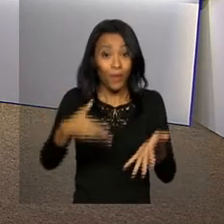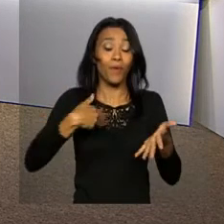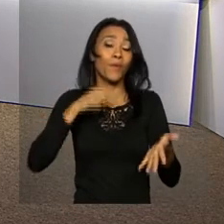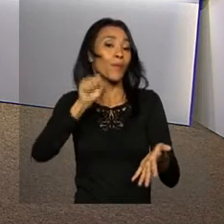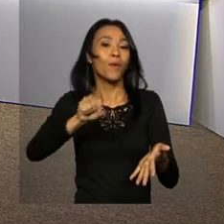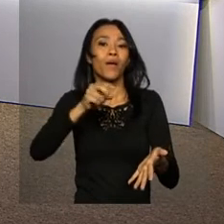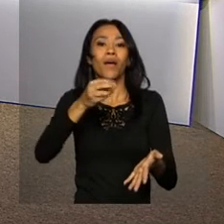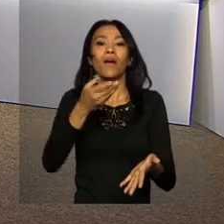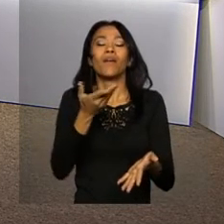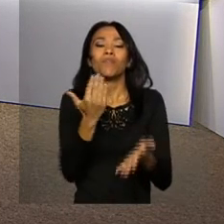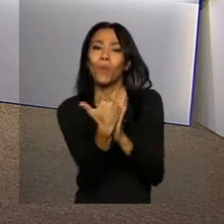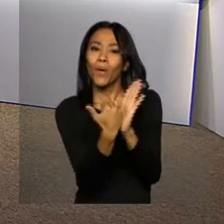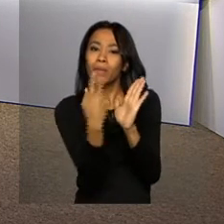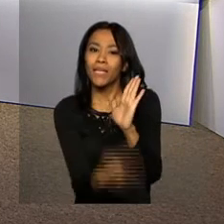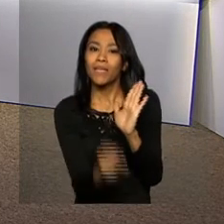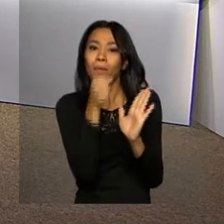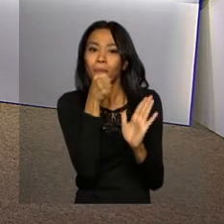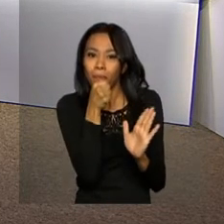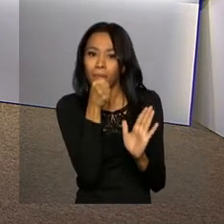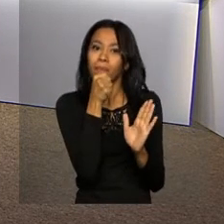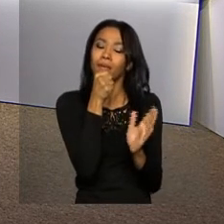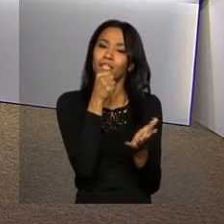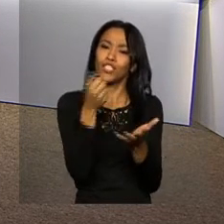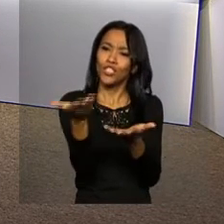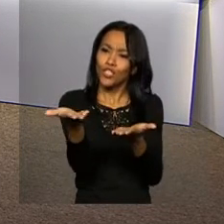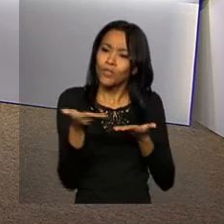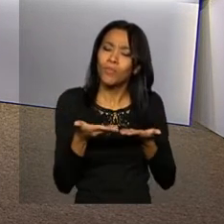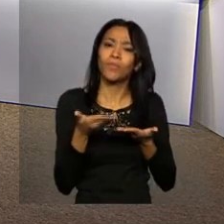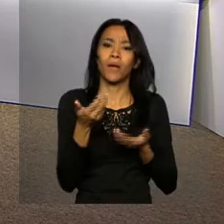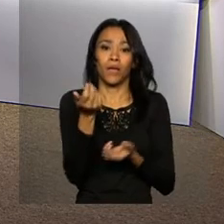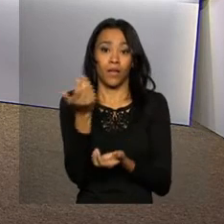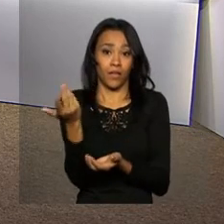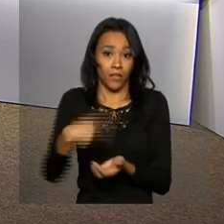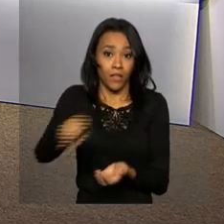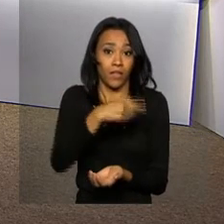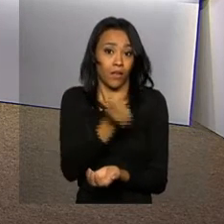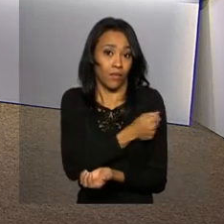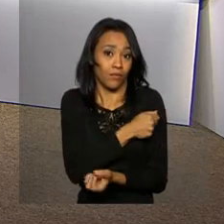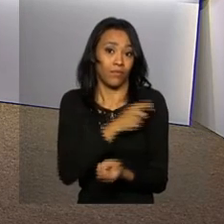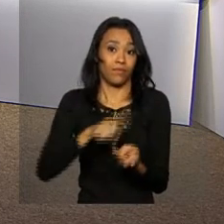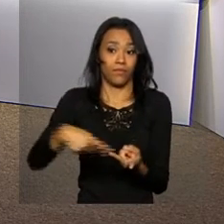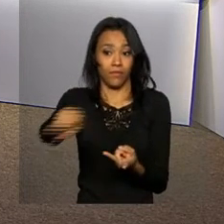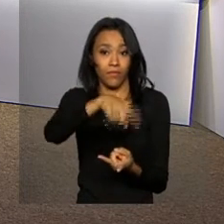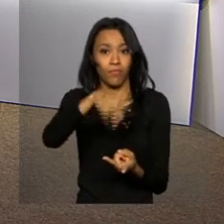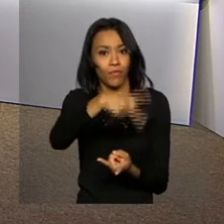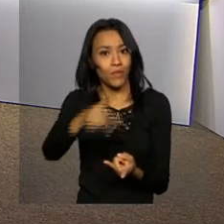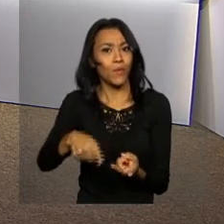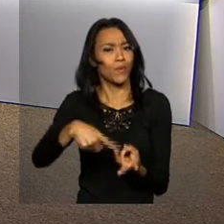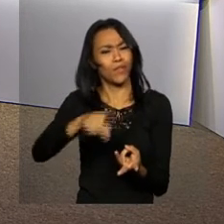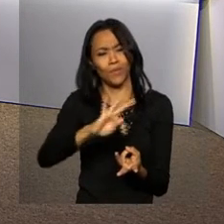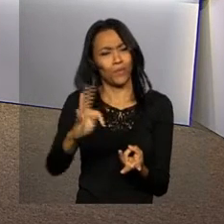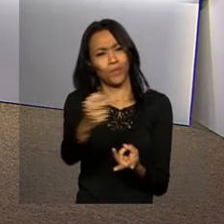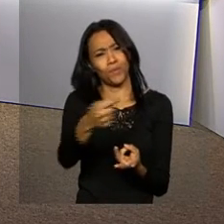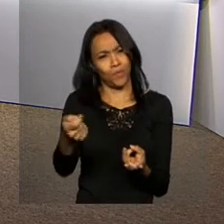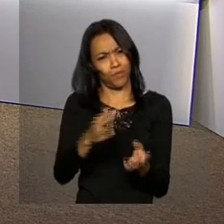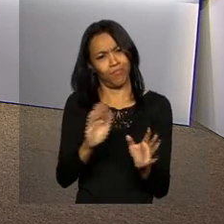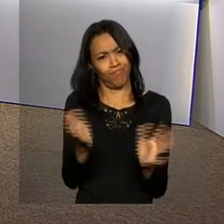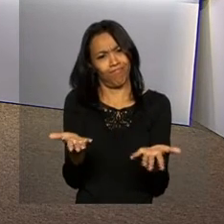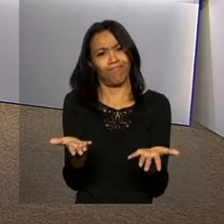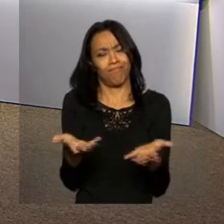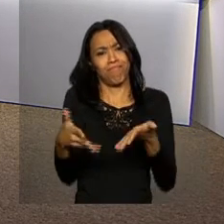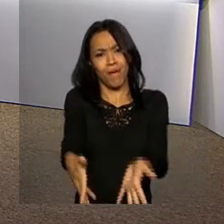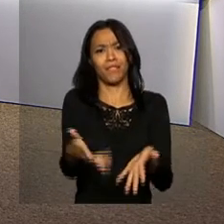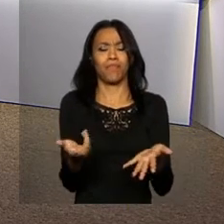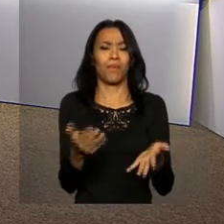do programa Bom Dia, Ministro, e convocou os estudantes, os professores e toda a população para participar dessas ações